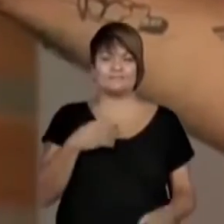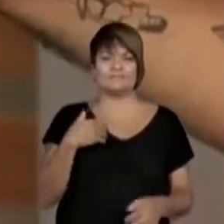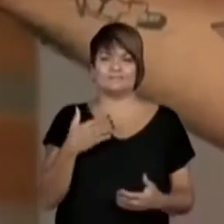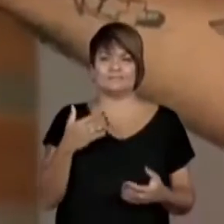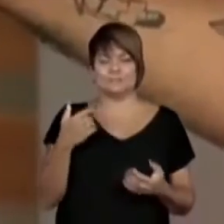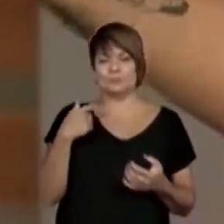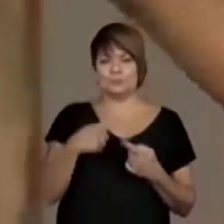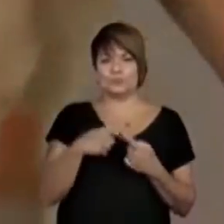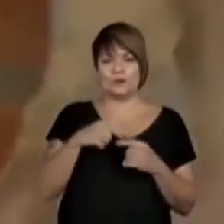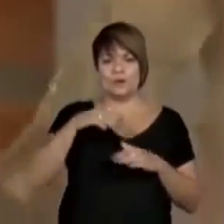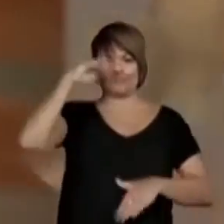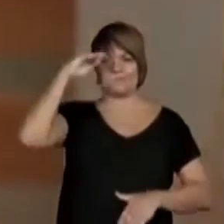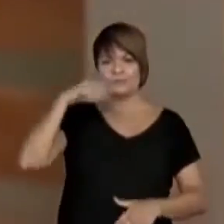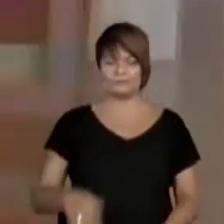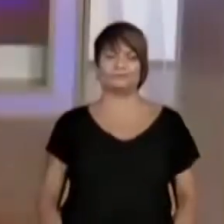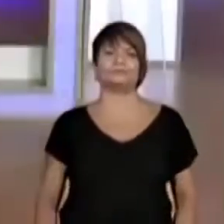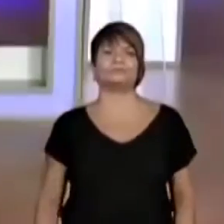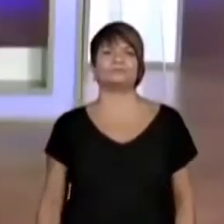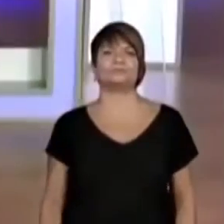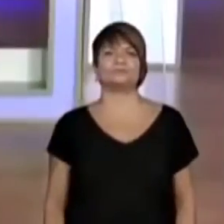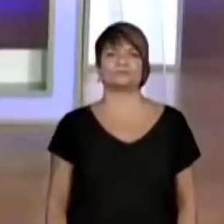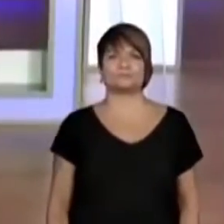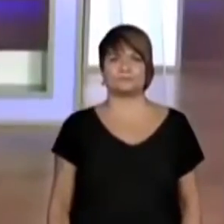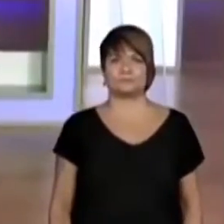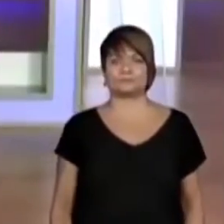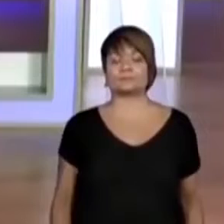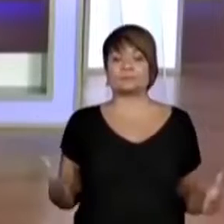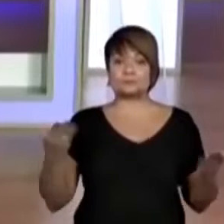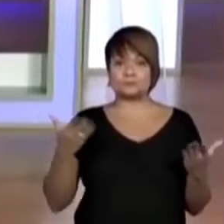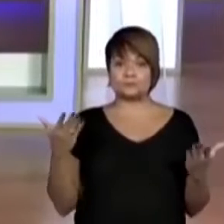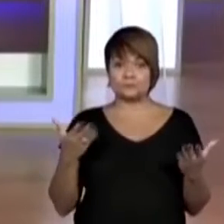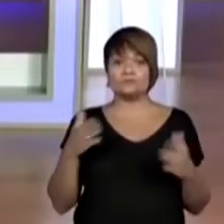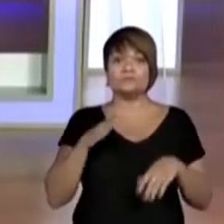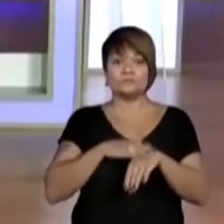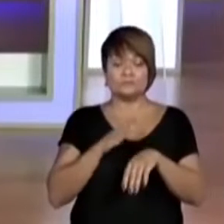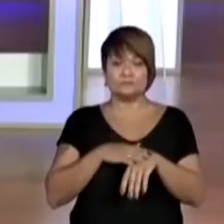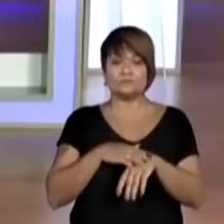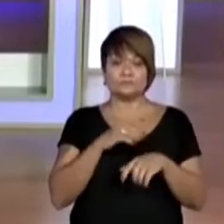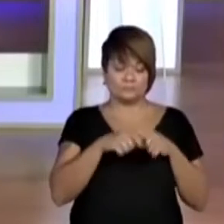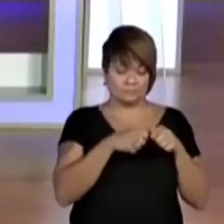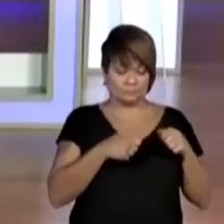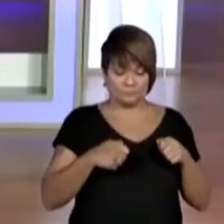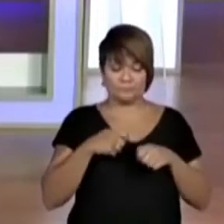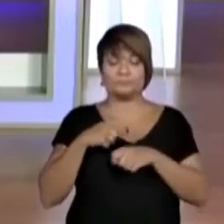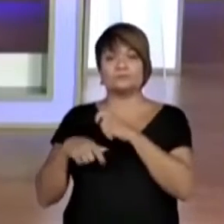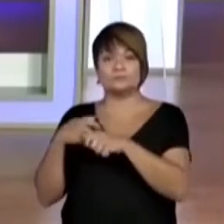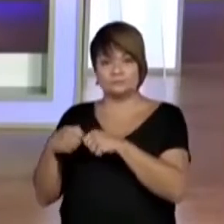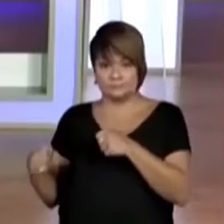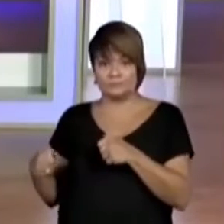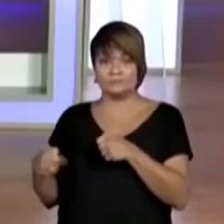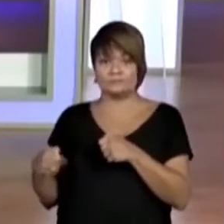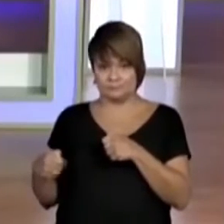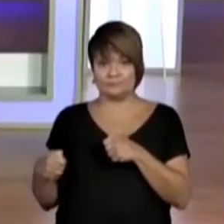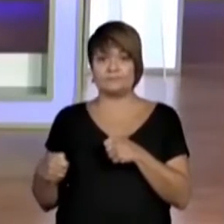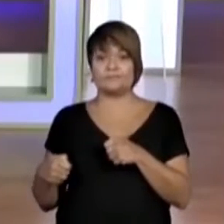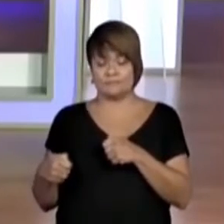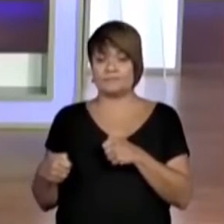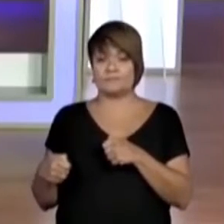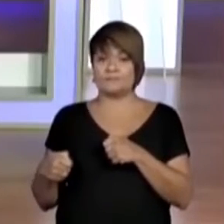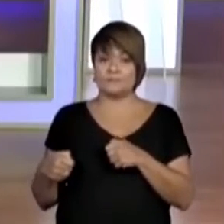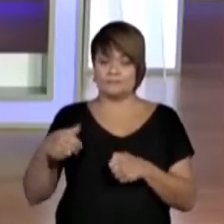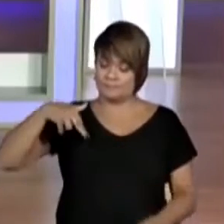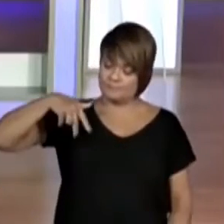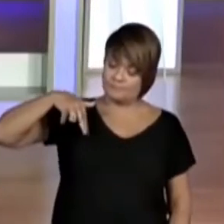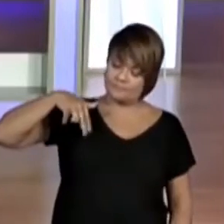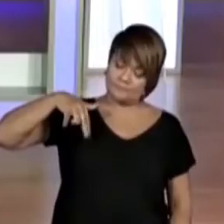também é um pouquinho mais grosso. Ok. Agora a gente vai fazer os nós na parte de baixo, que serão